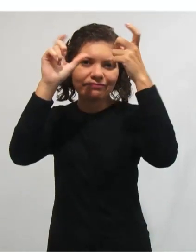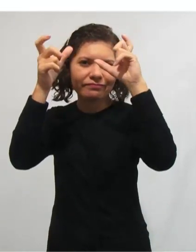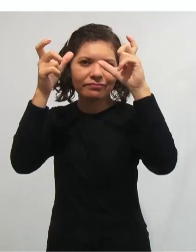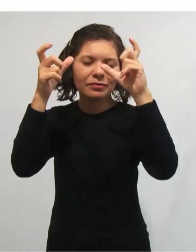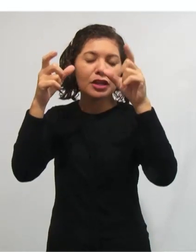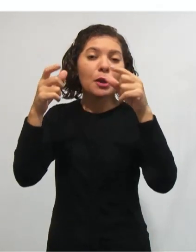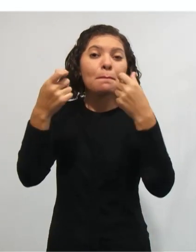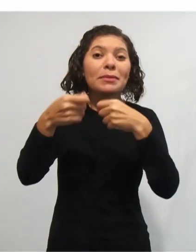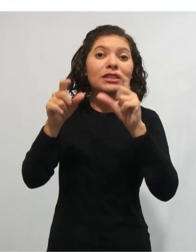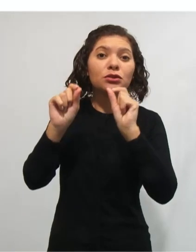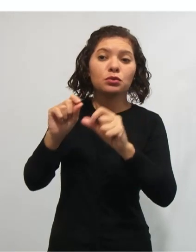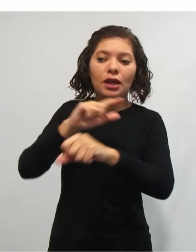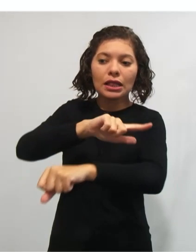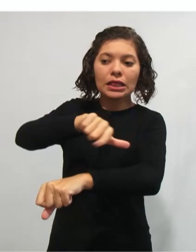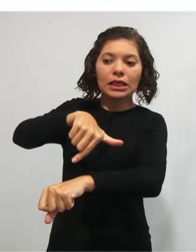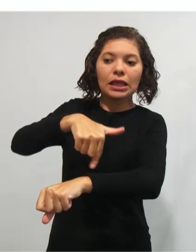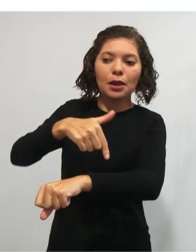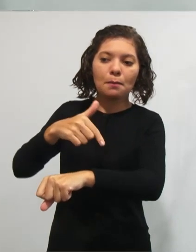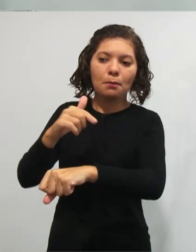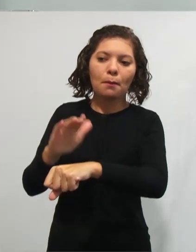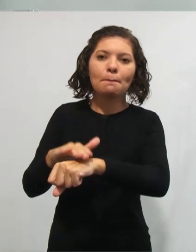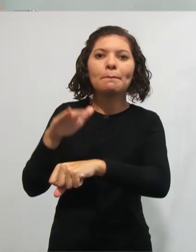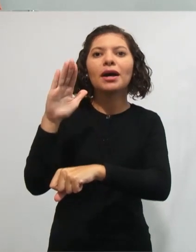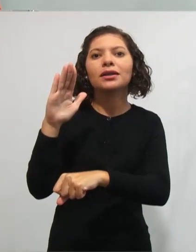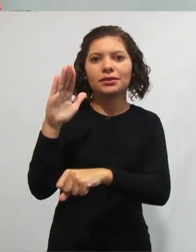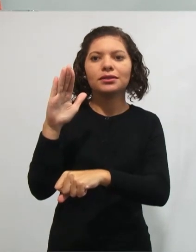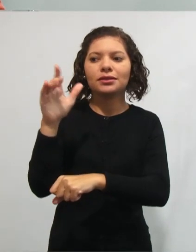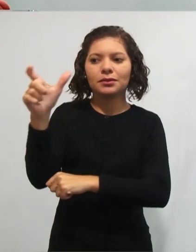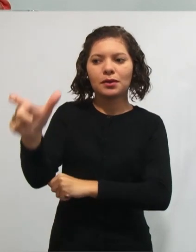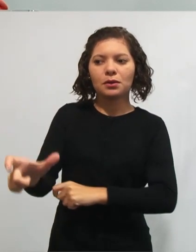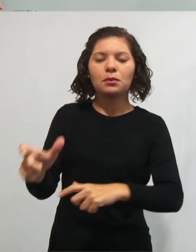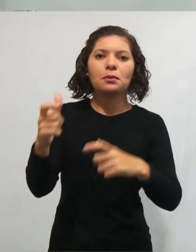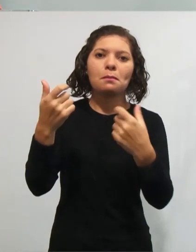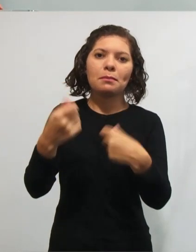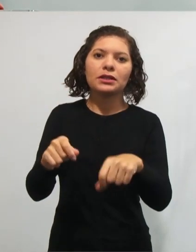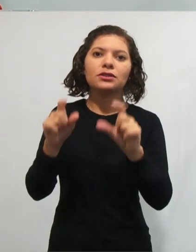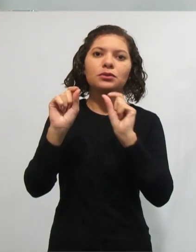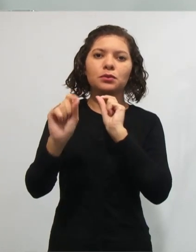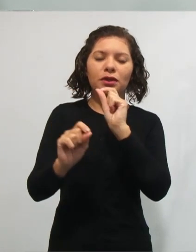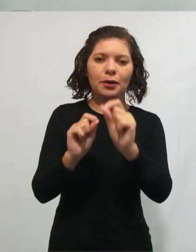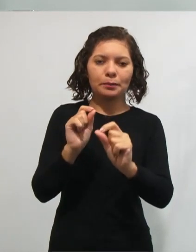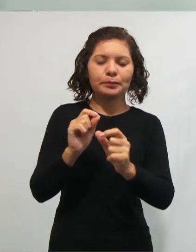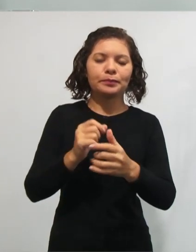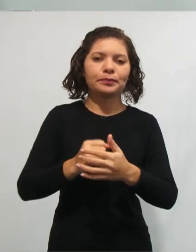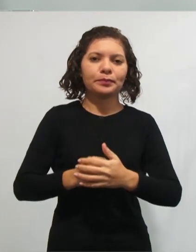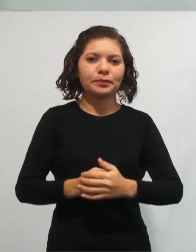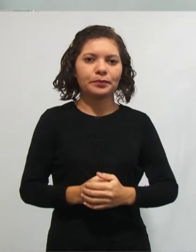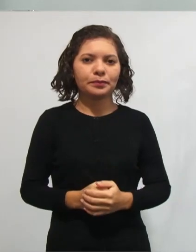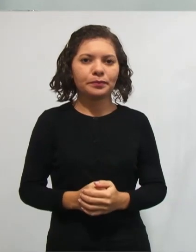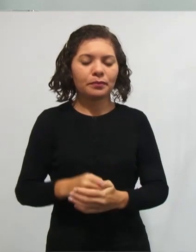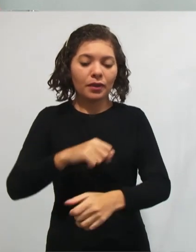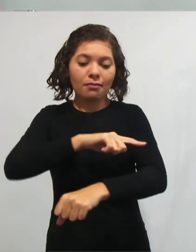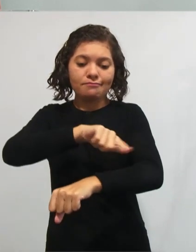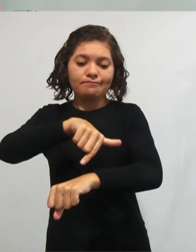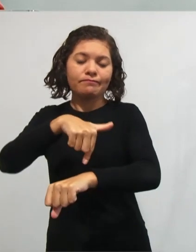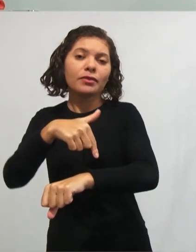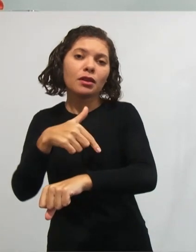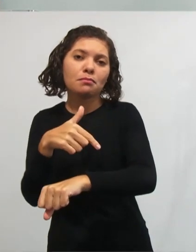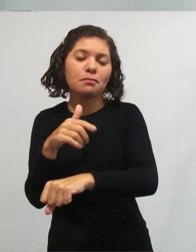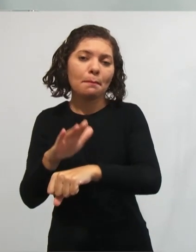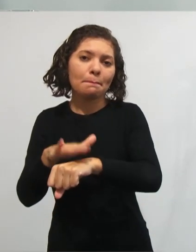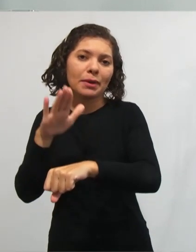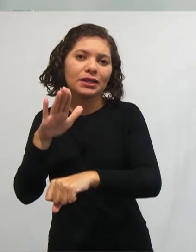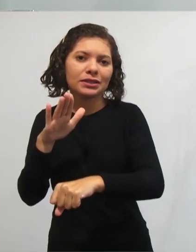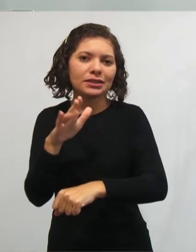dele um tempo a mais. Ele vai precisar, muitas vezes, preparar uma atividade ou específica para esse aluno